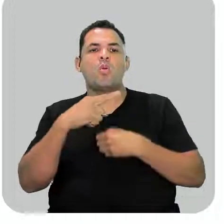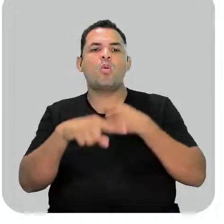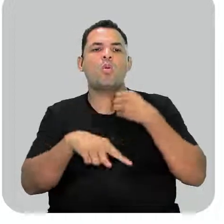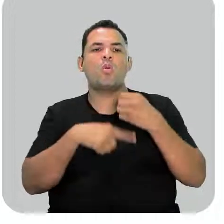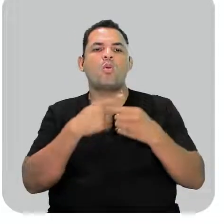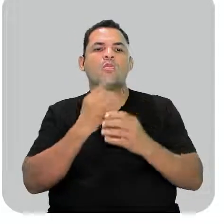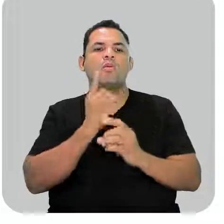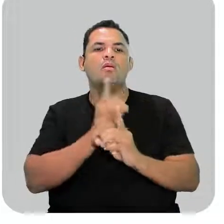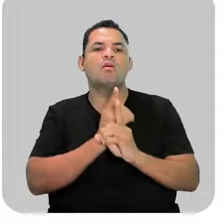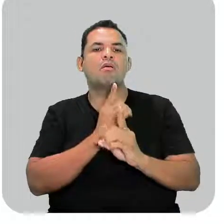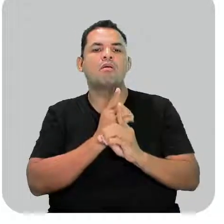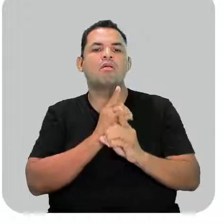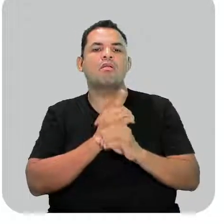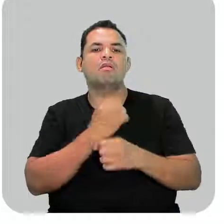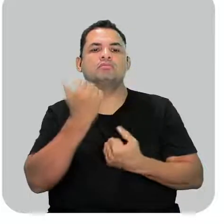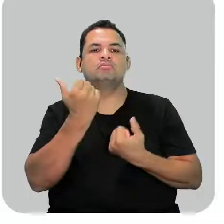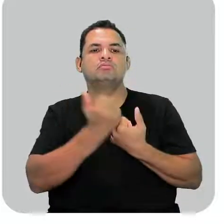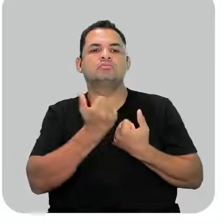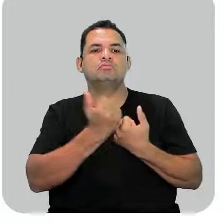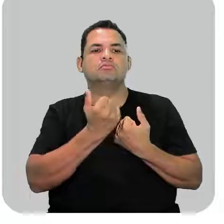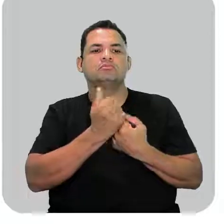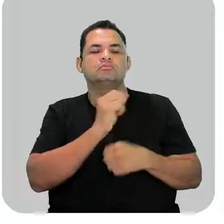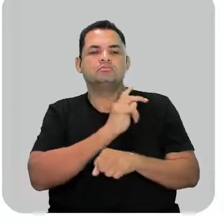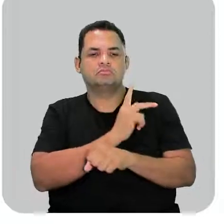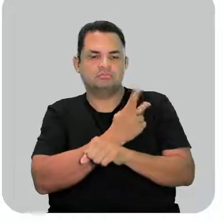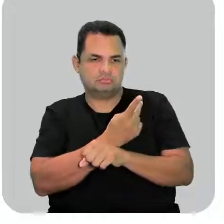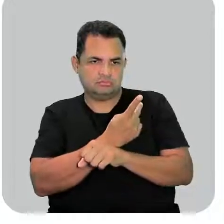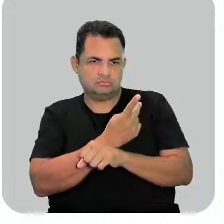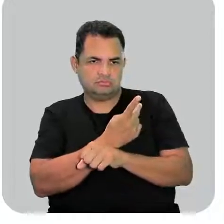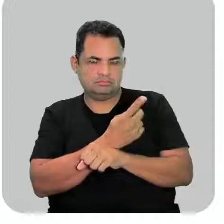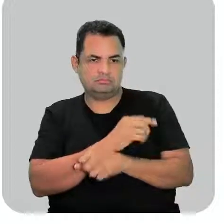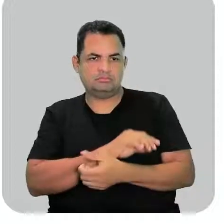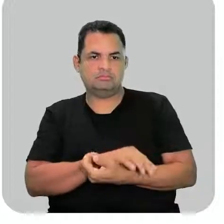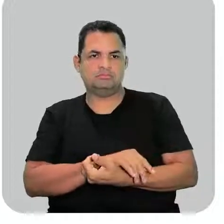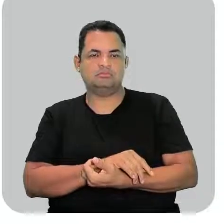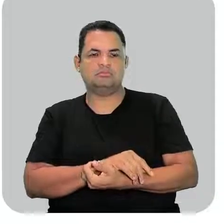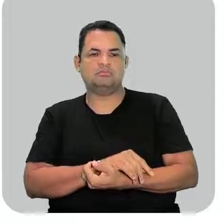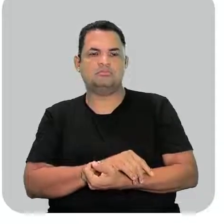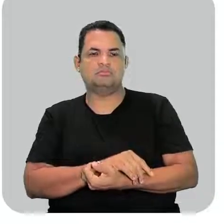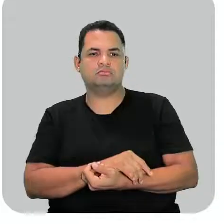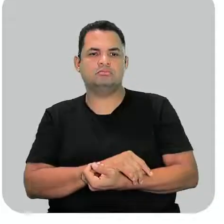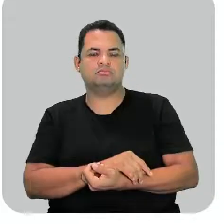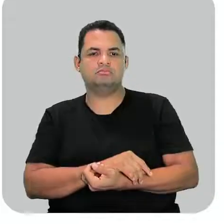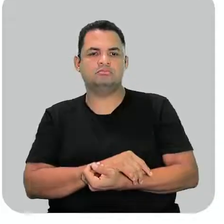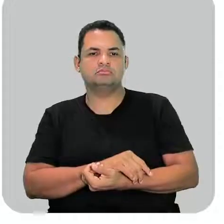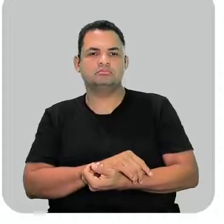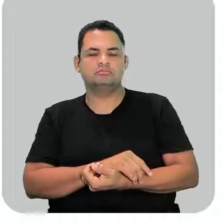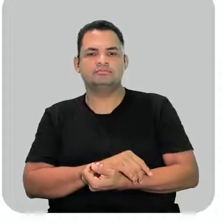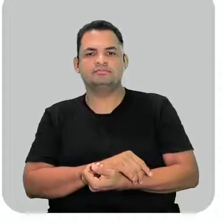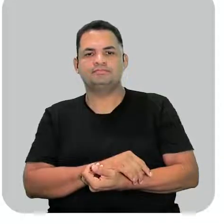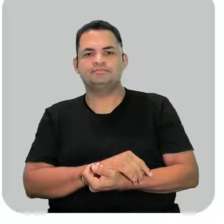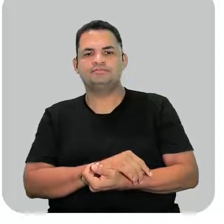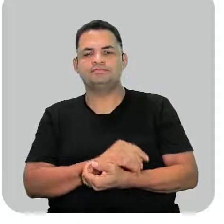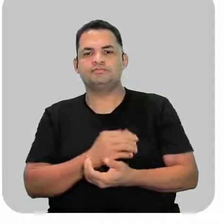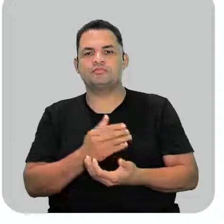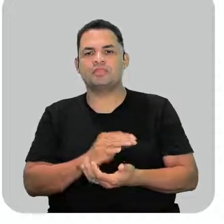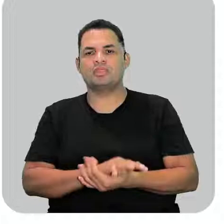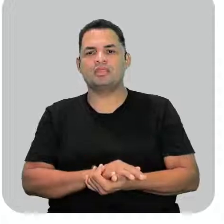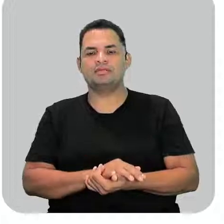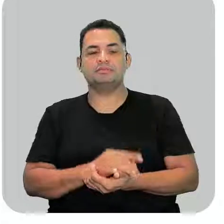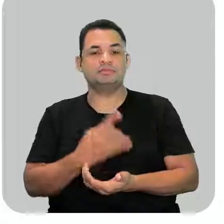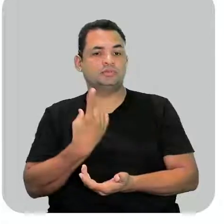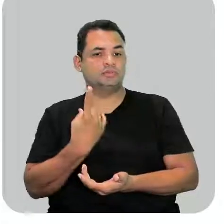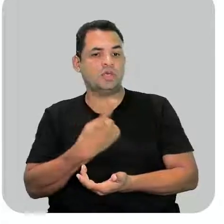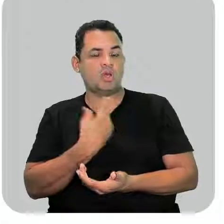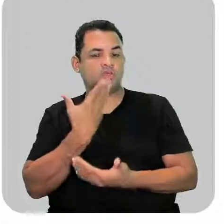ser encontrados substituindo os hidrogênios dos hidrocarbonetos. Nós